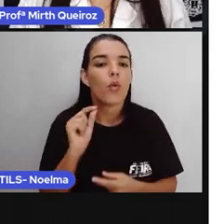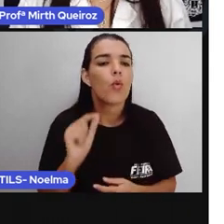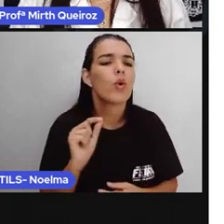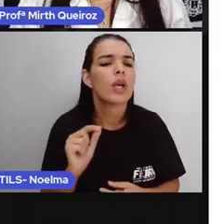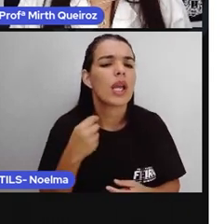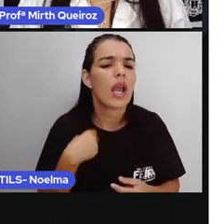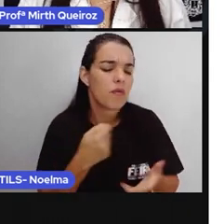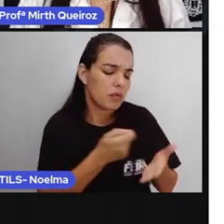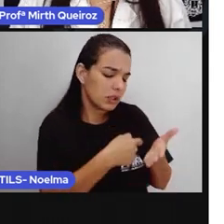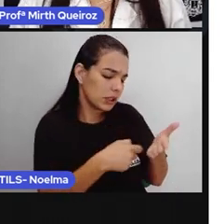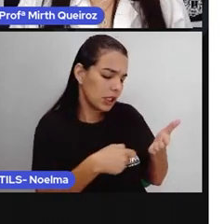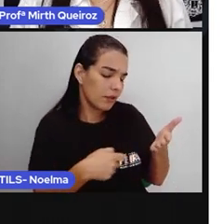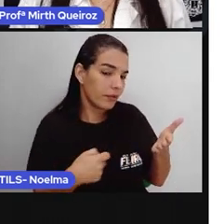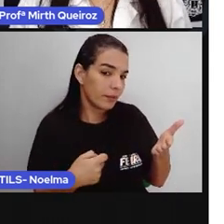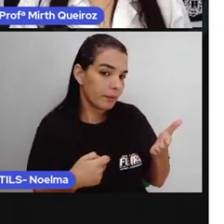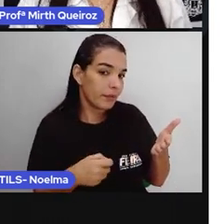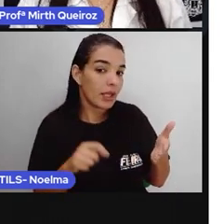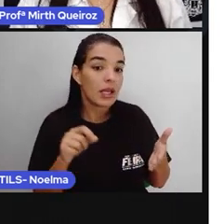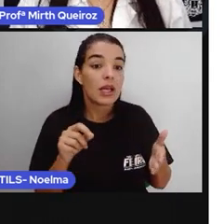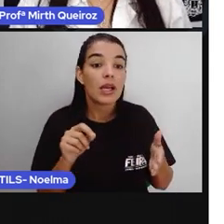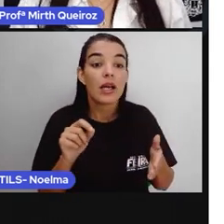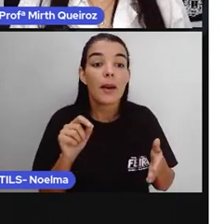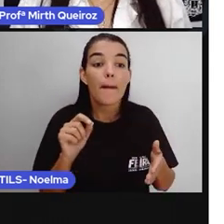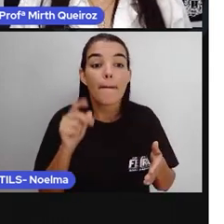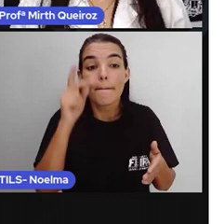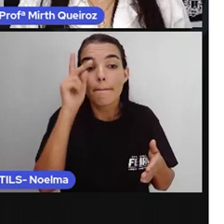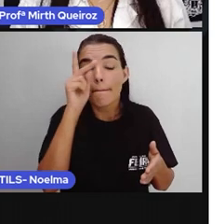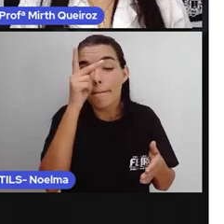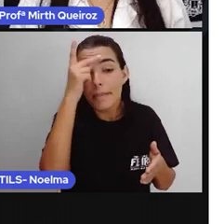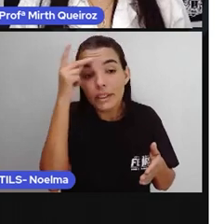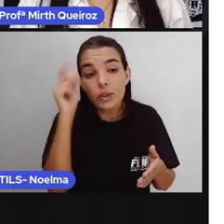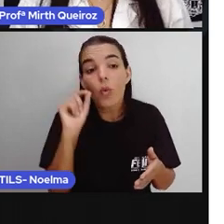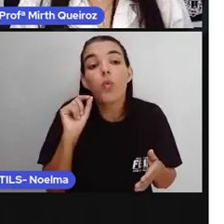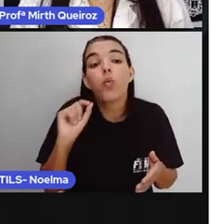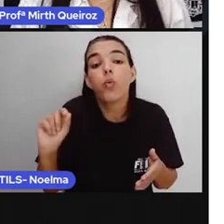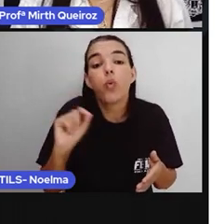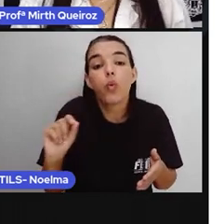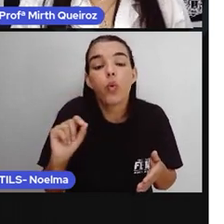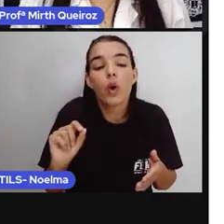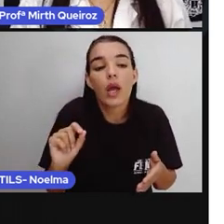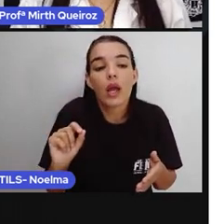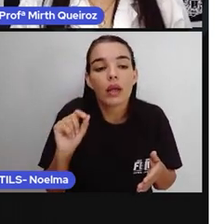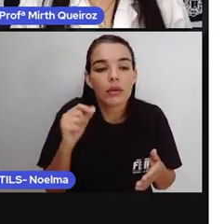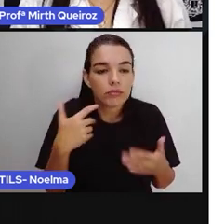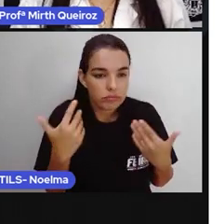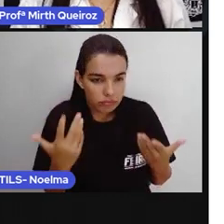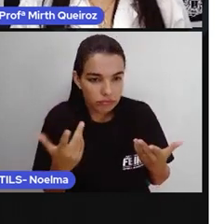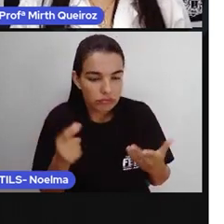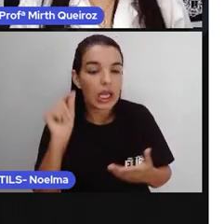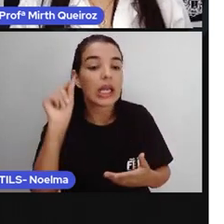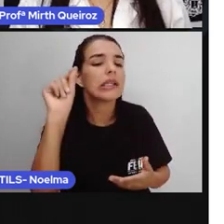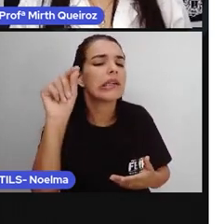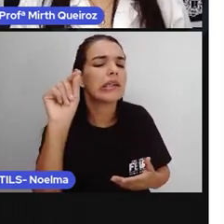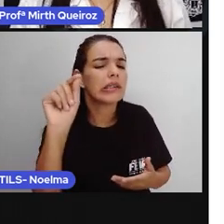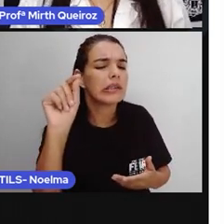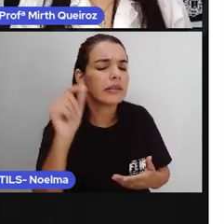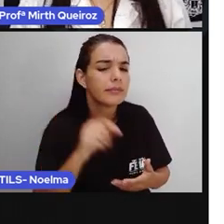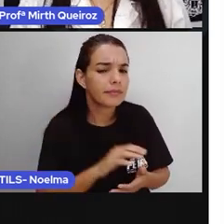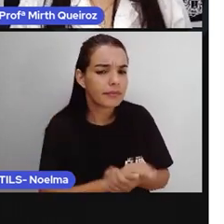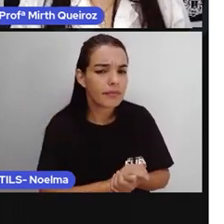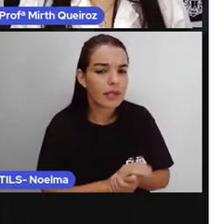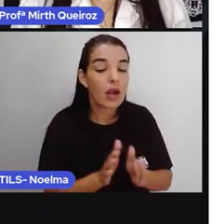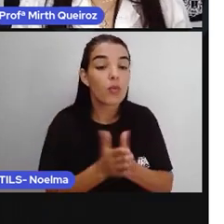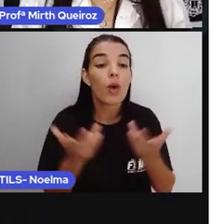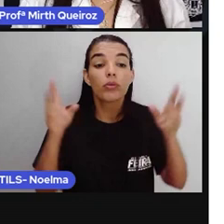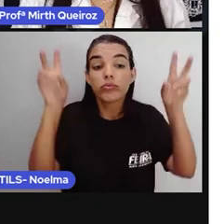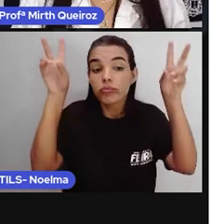vou escrever Sobre o que que eu vou escrever Para quem que eu vou escrever Qual será o título